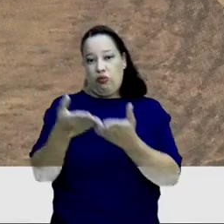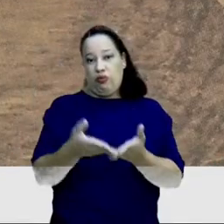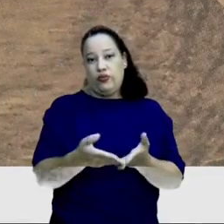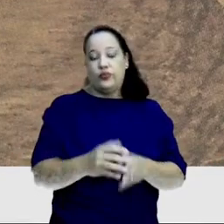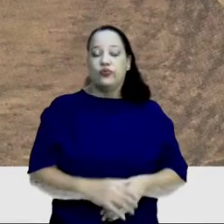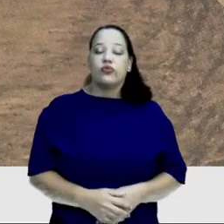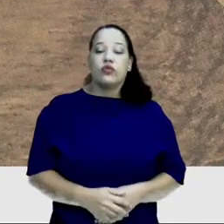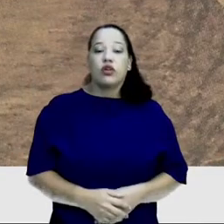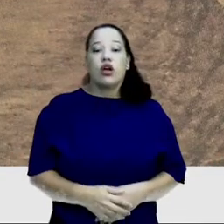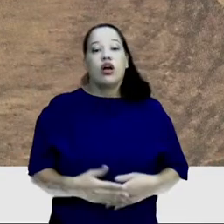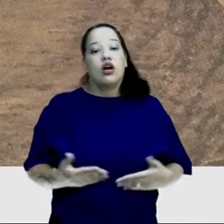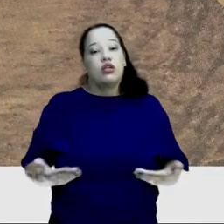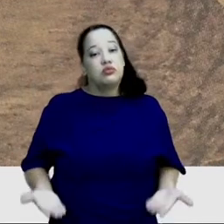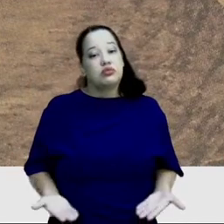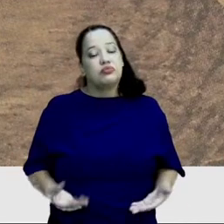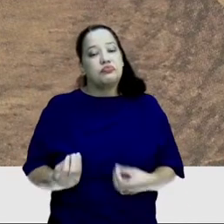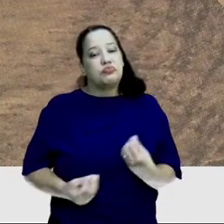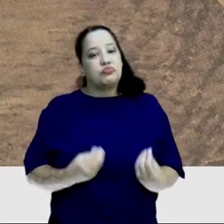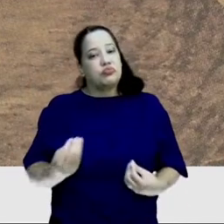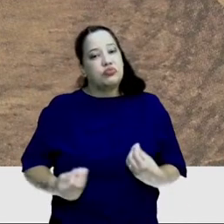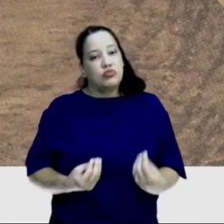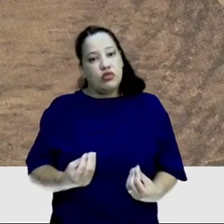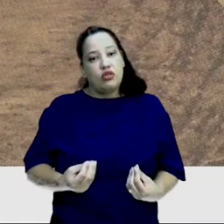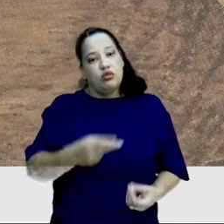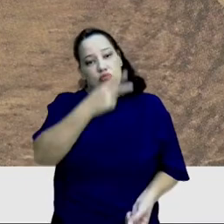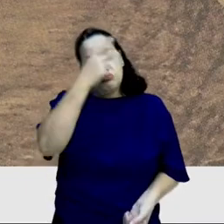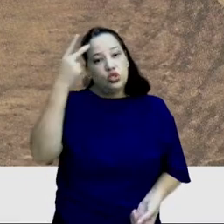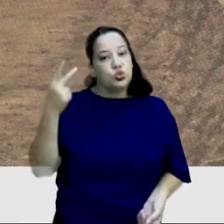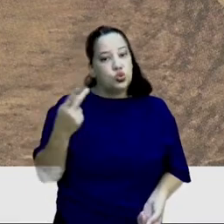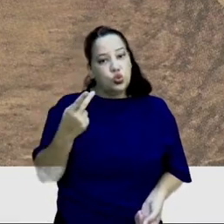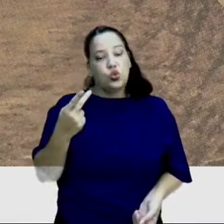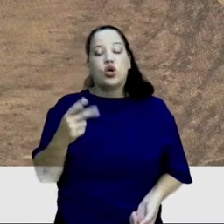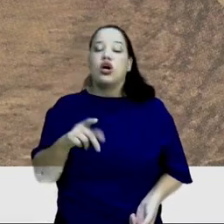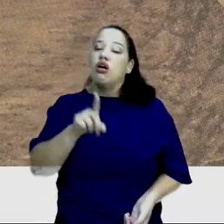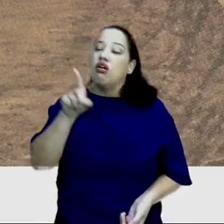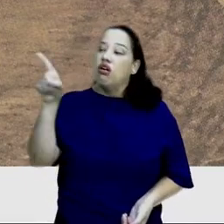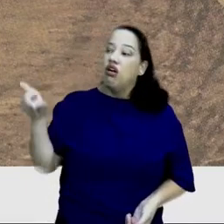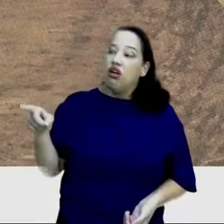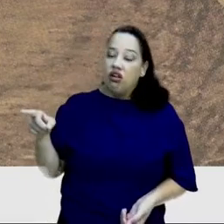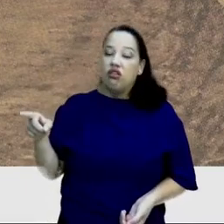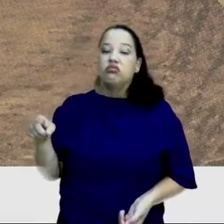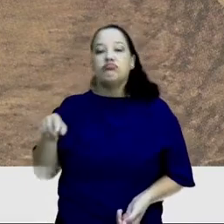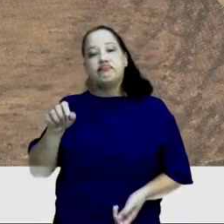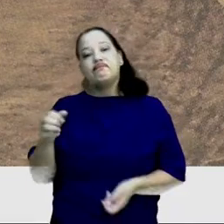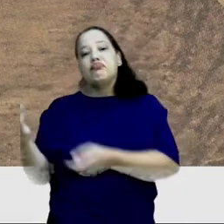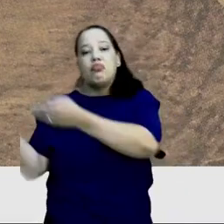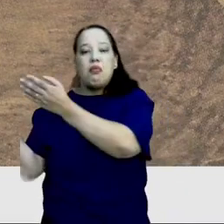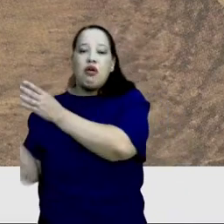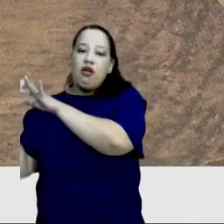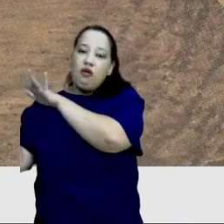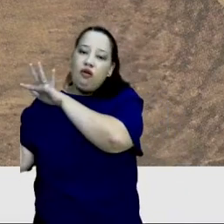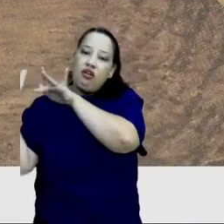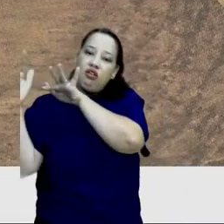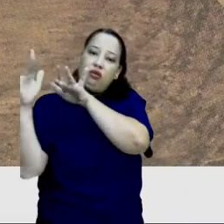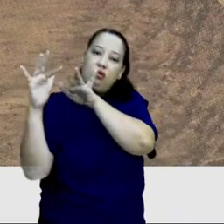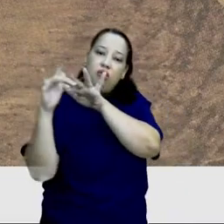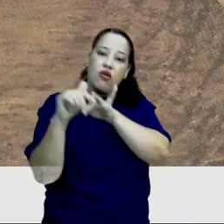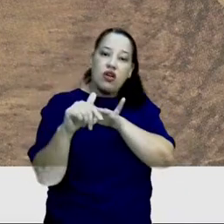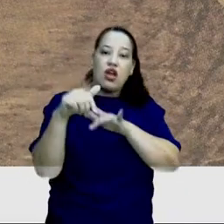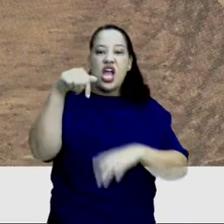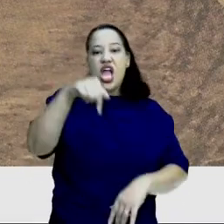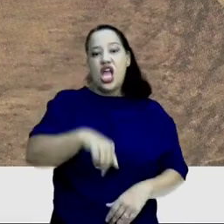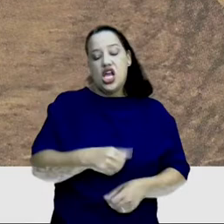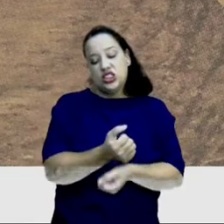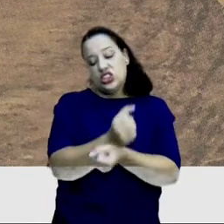E aí, como é que essas pessoas que vinham nessa condição sofrida, de mão de obra, né, escrava,